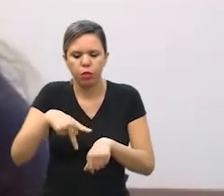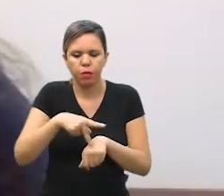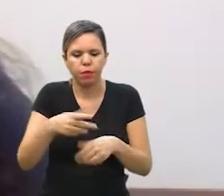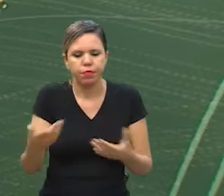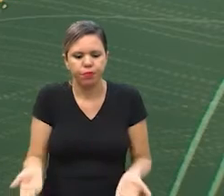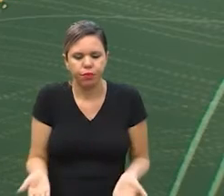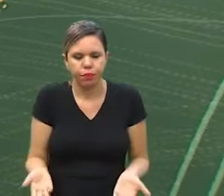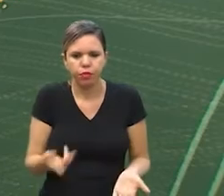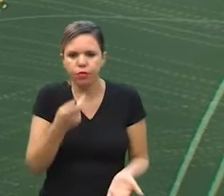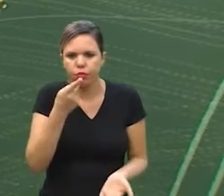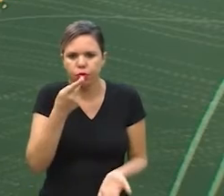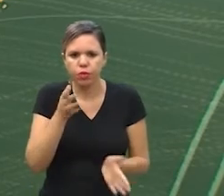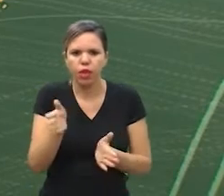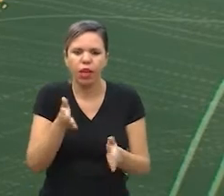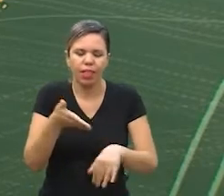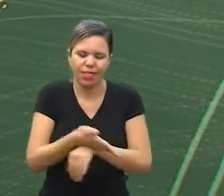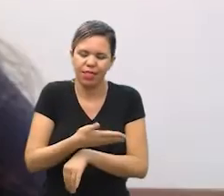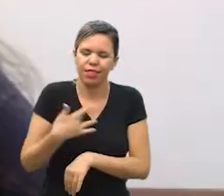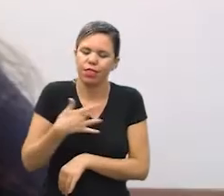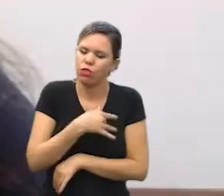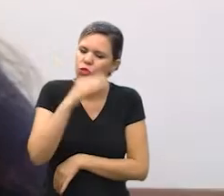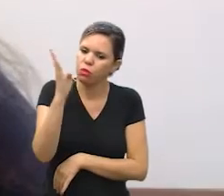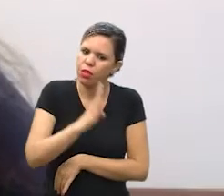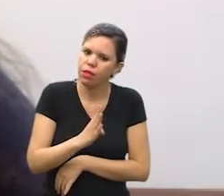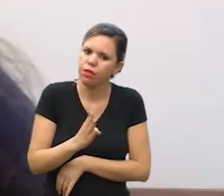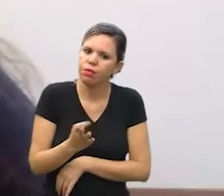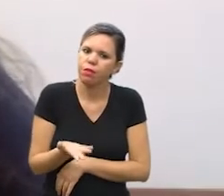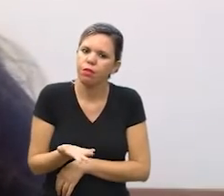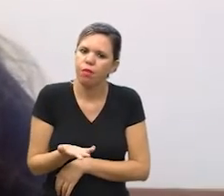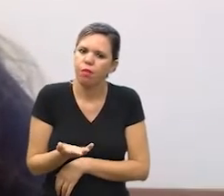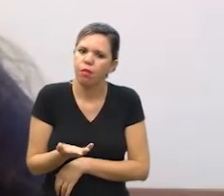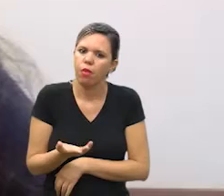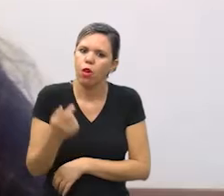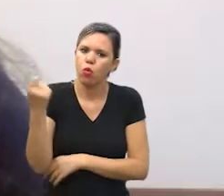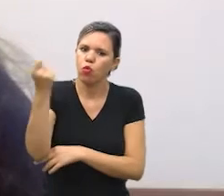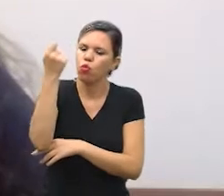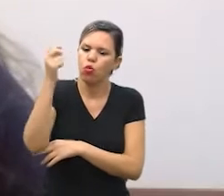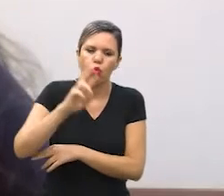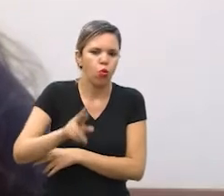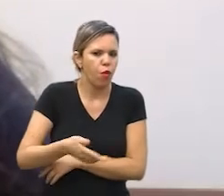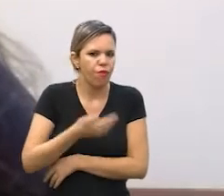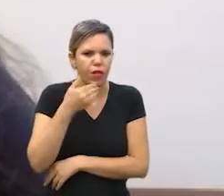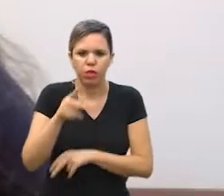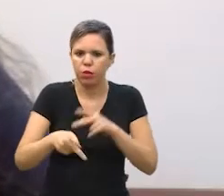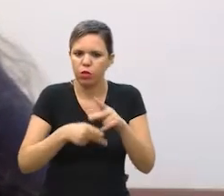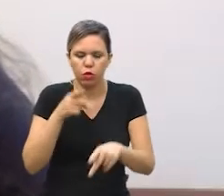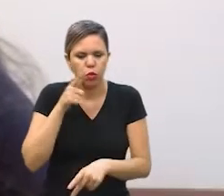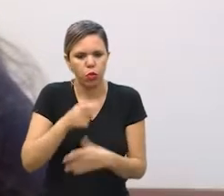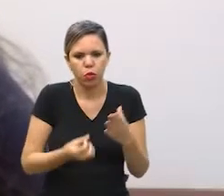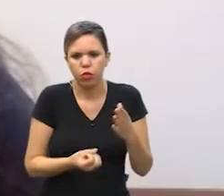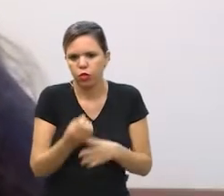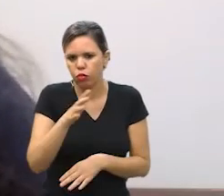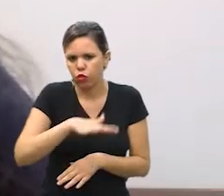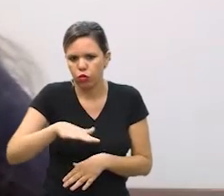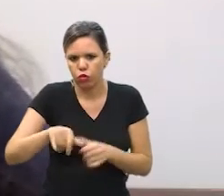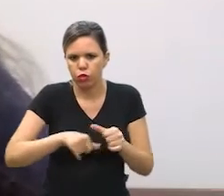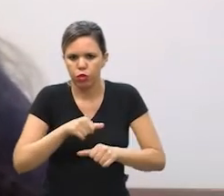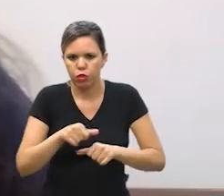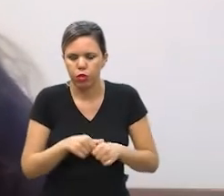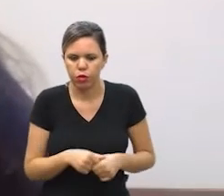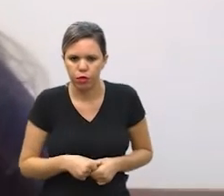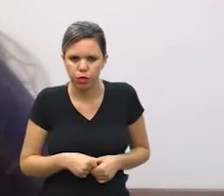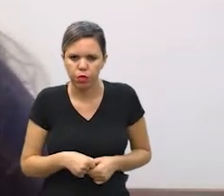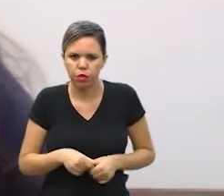nosso país quando a gente fala de acesso à saúde no Brasil é algo que no sudeste já não é fácil pra população em geral quando a gente muda